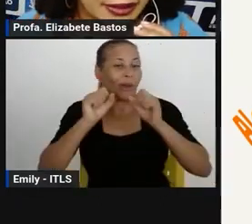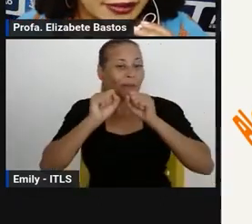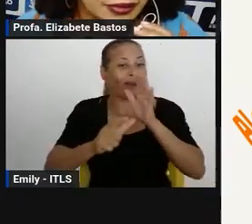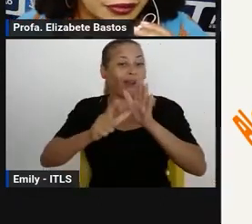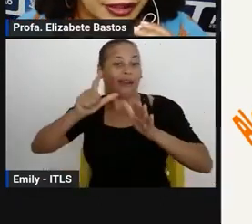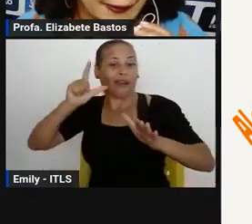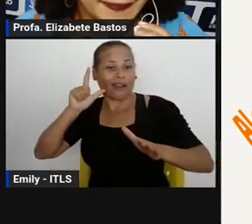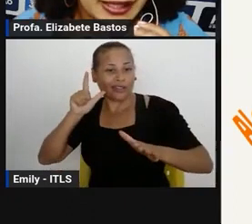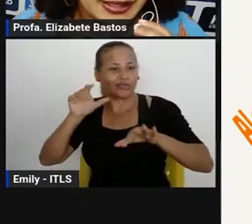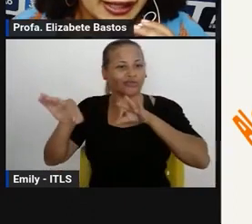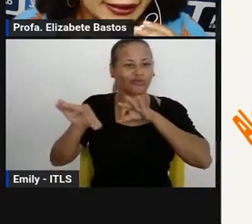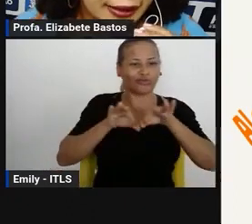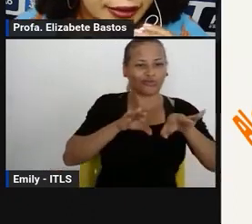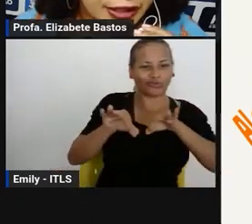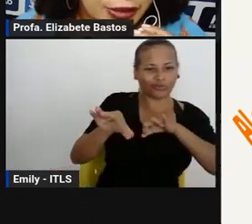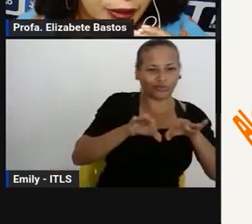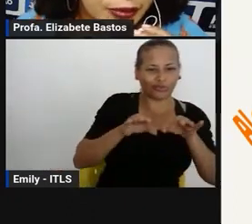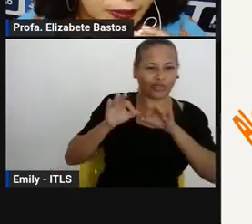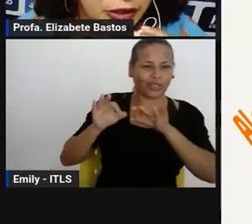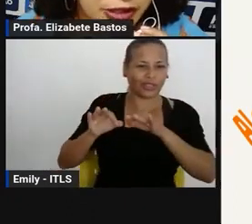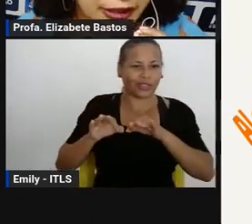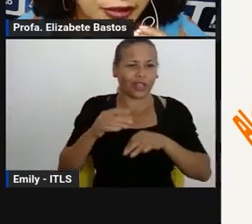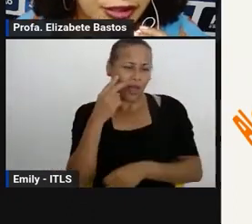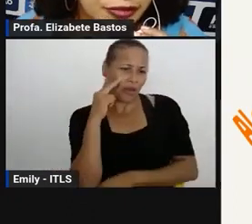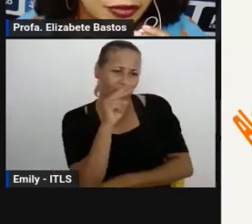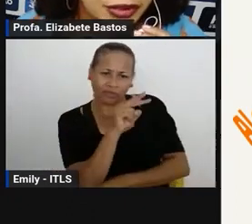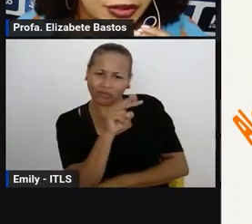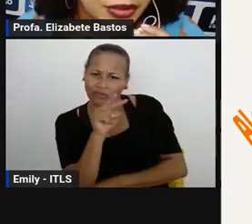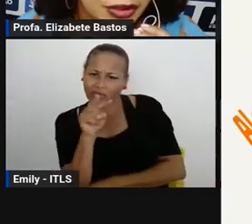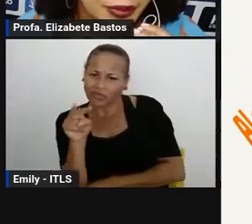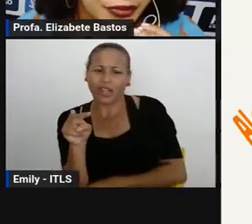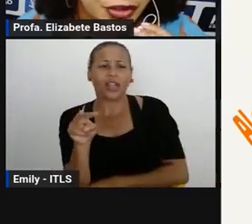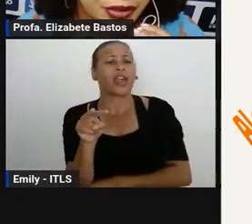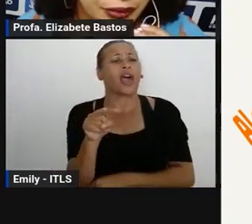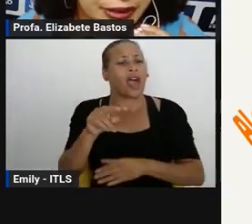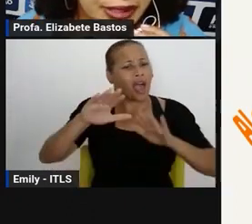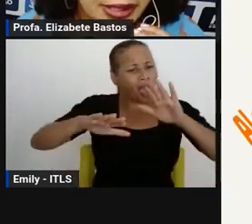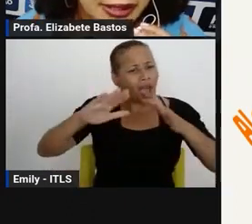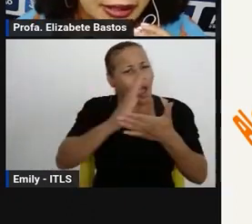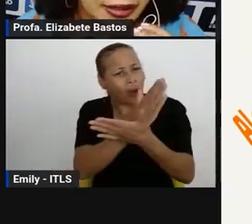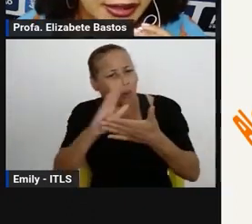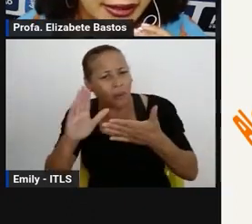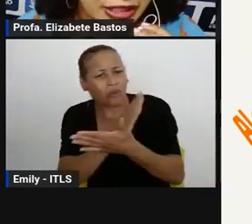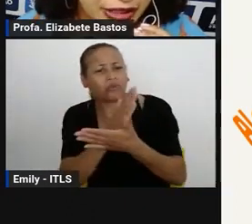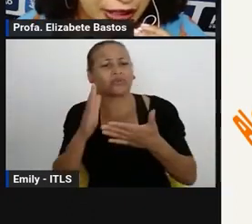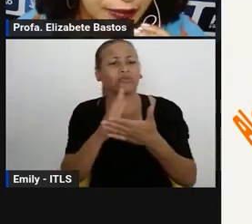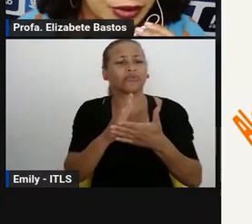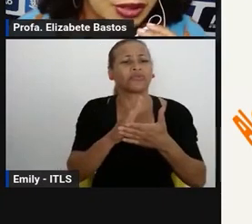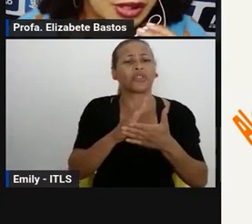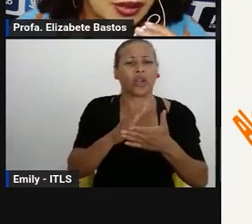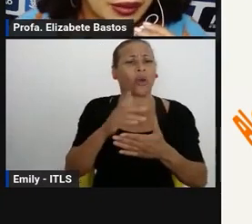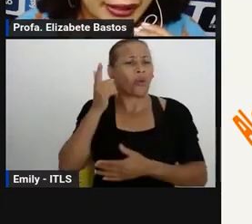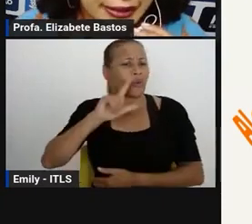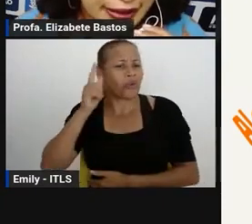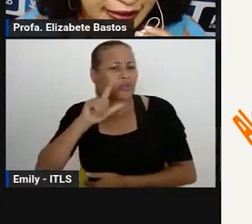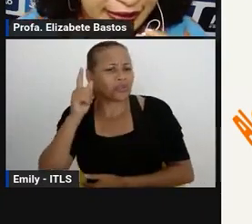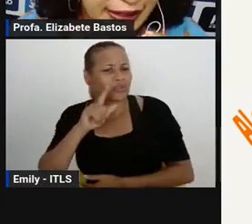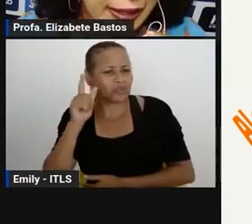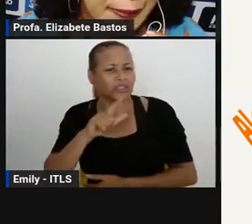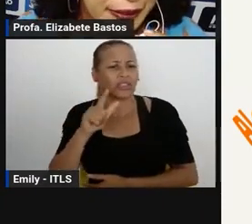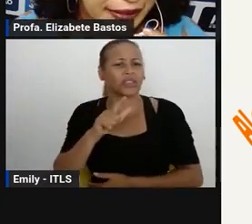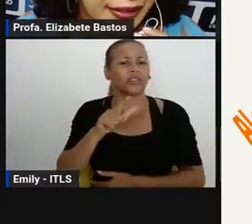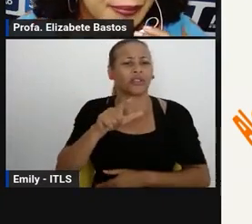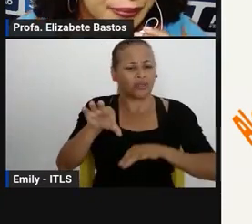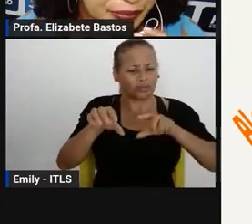elaborar, desenvolver. E aqui eu listo alguns projetos desenvolvidos em 2022 que nós cadastramos. O Reticência